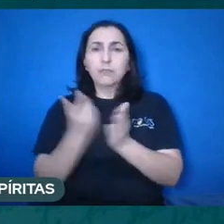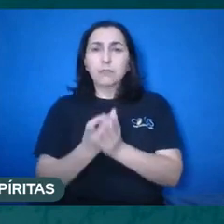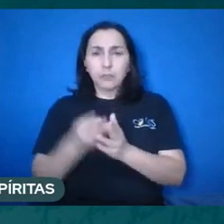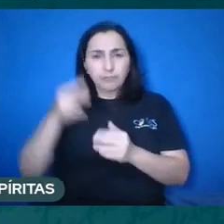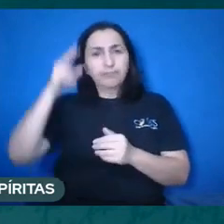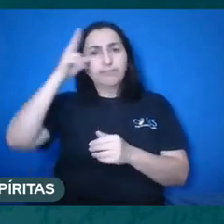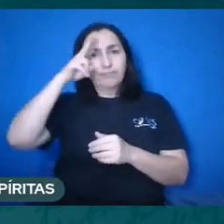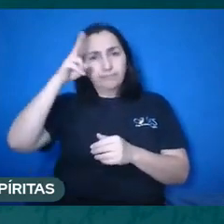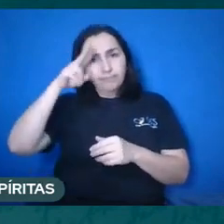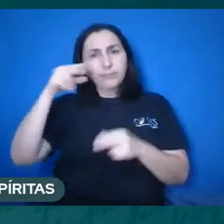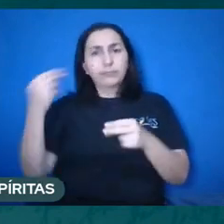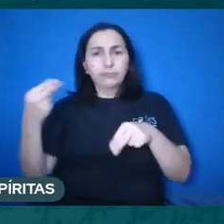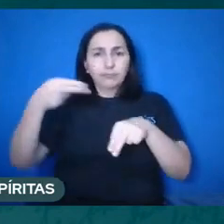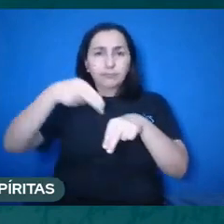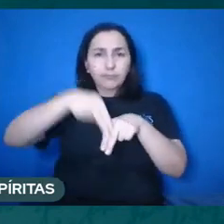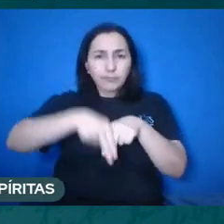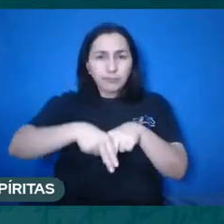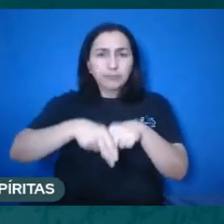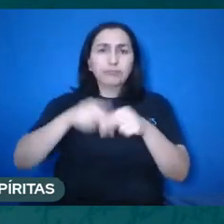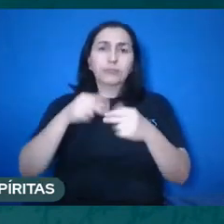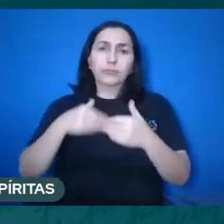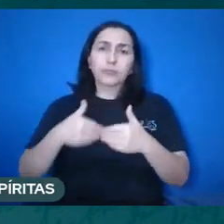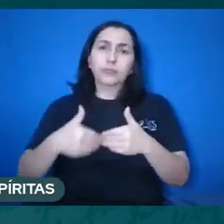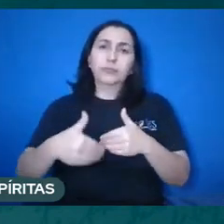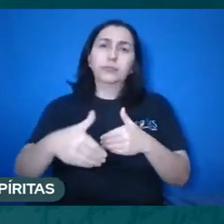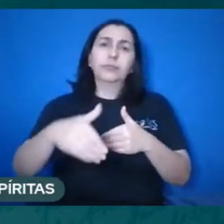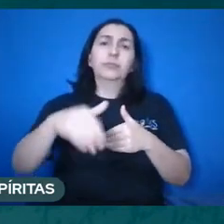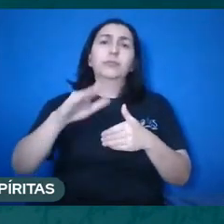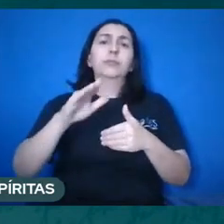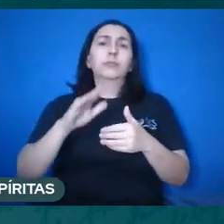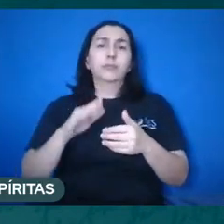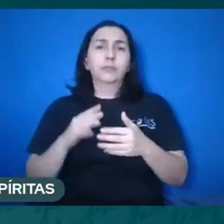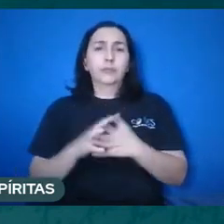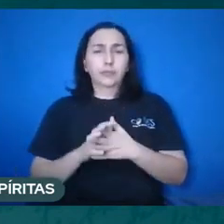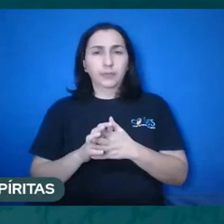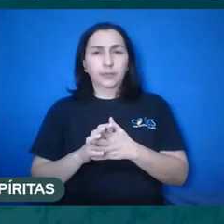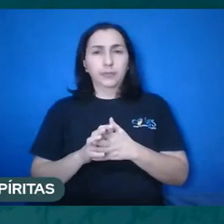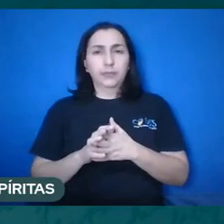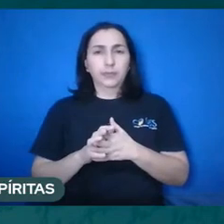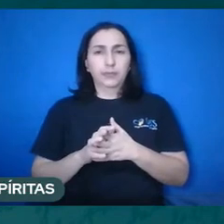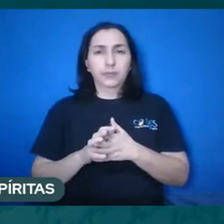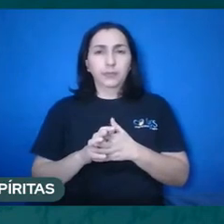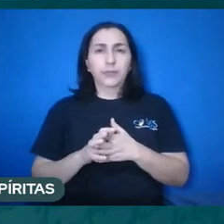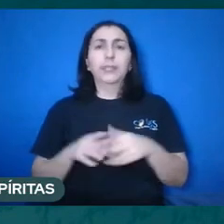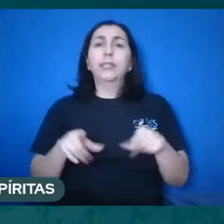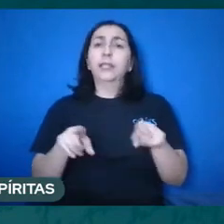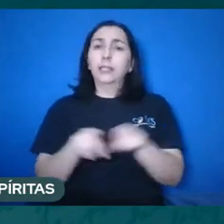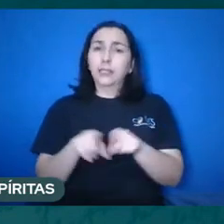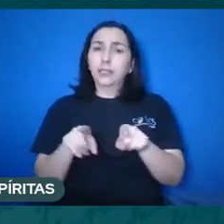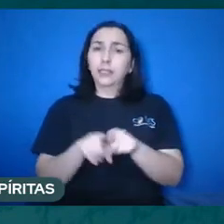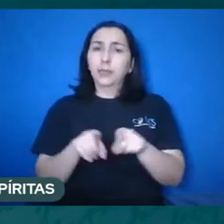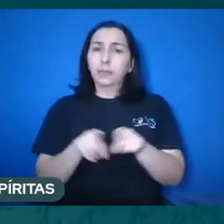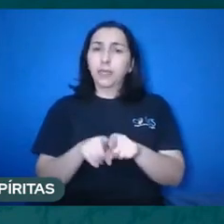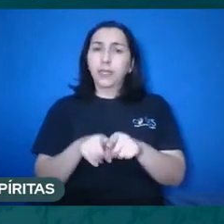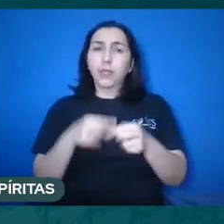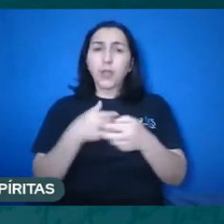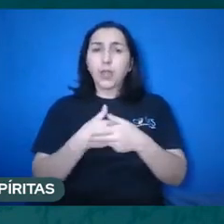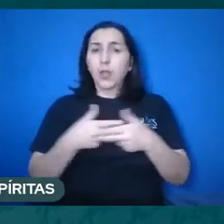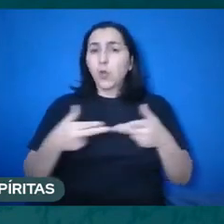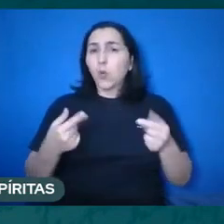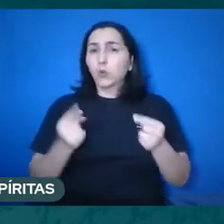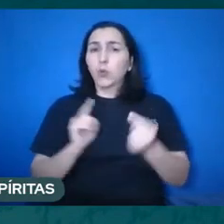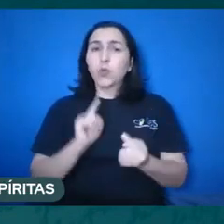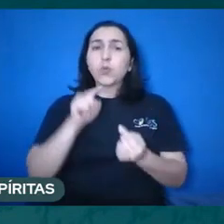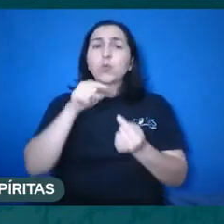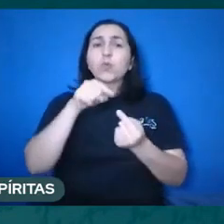que necessário, obviamente, então é esse o aspecto, e o outro aspecto, numa forma de um verbo mais forte que os espíritos